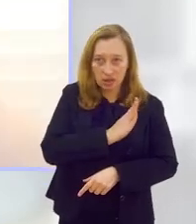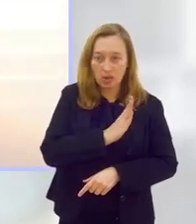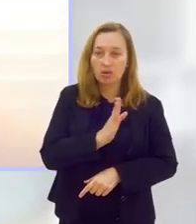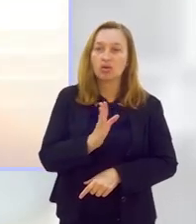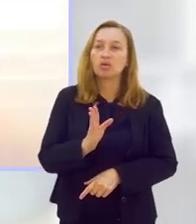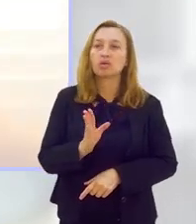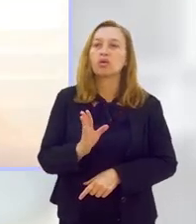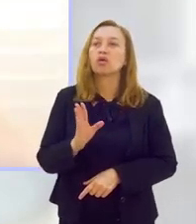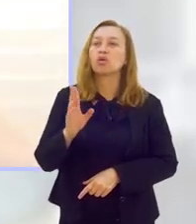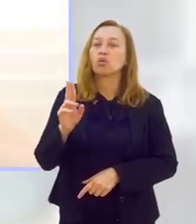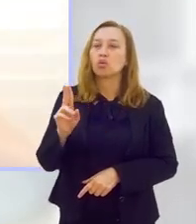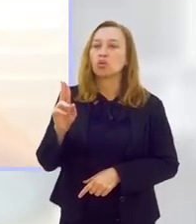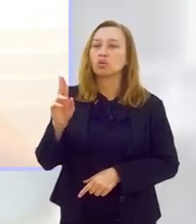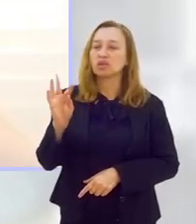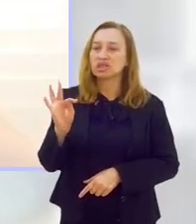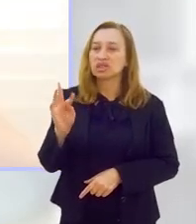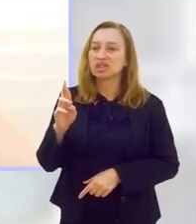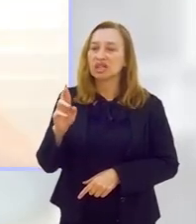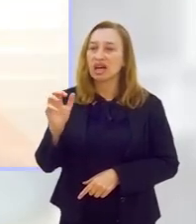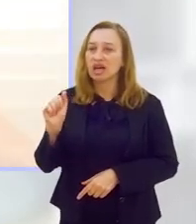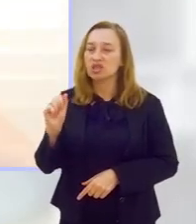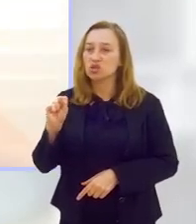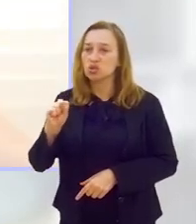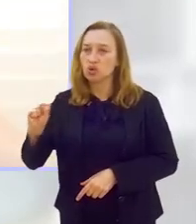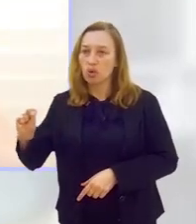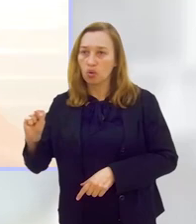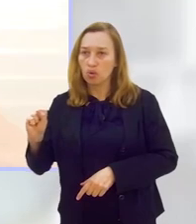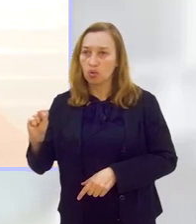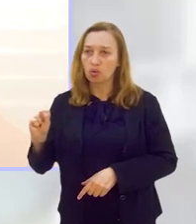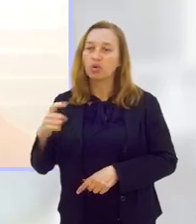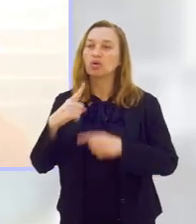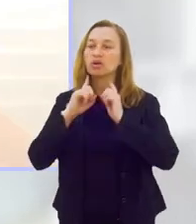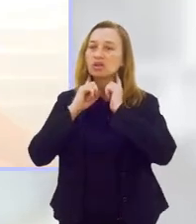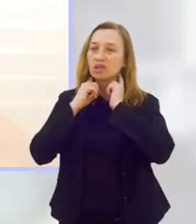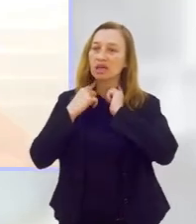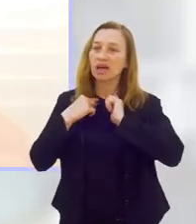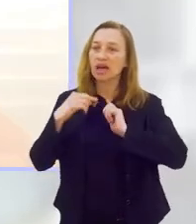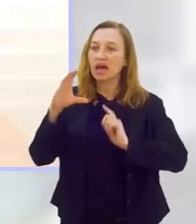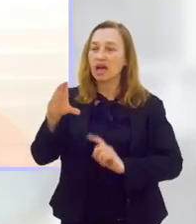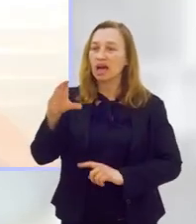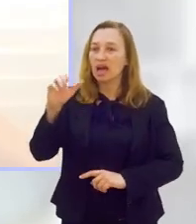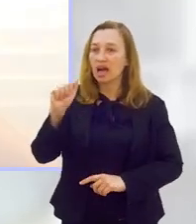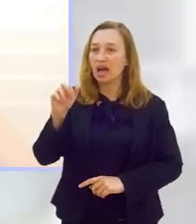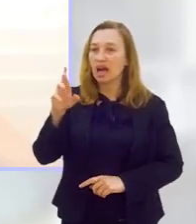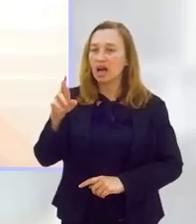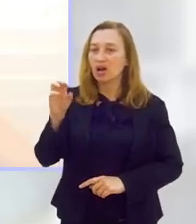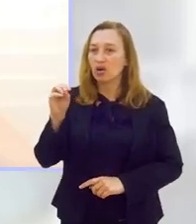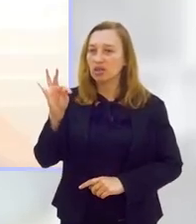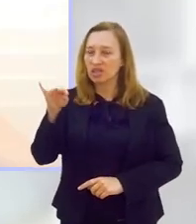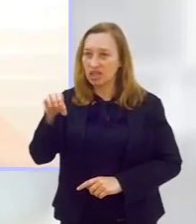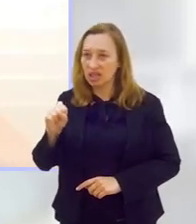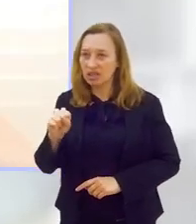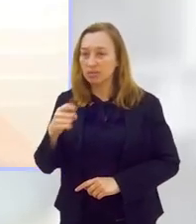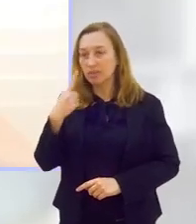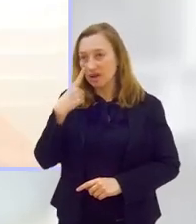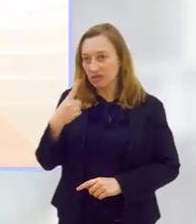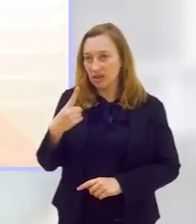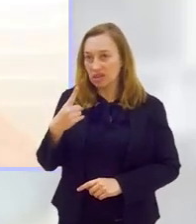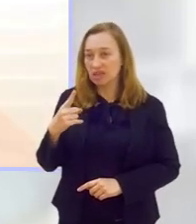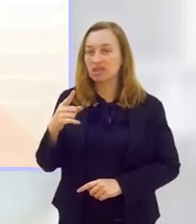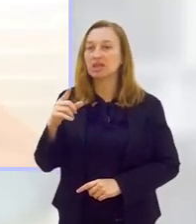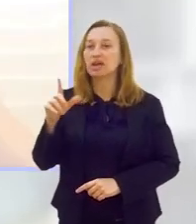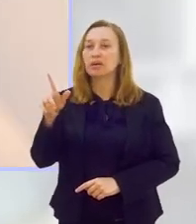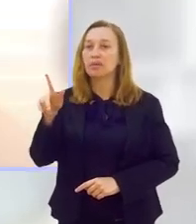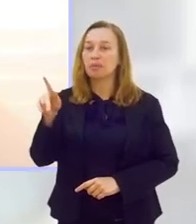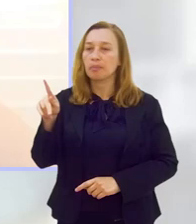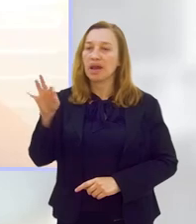ultrassom das carótidas, para ver se tem acúmulo de placas de gordura.